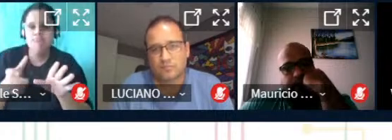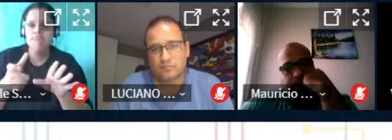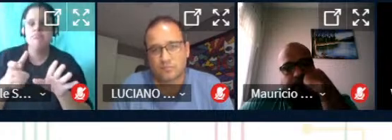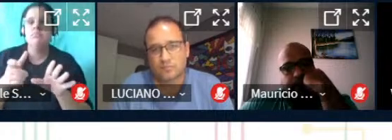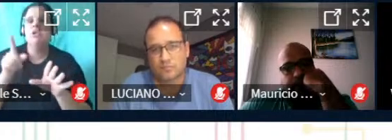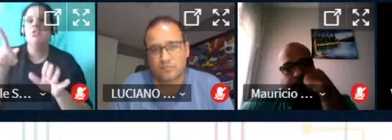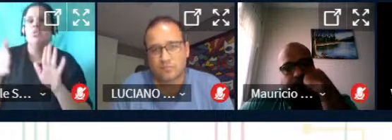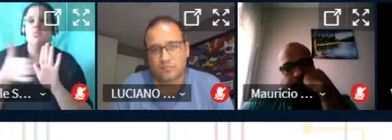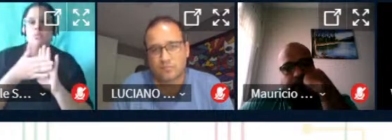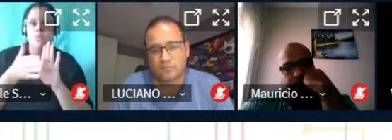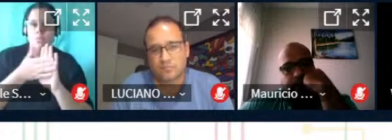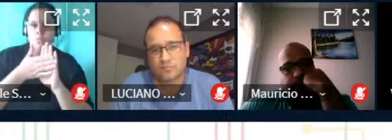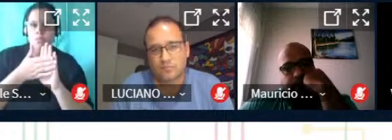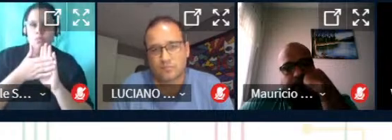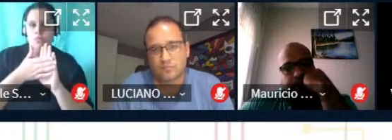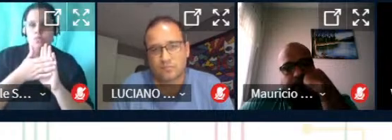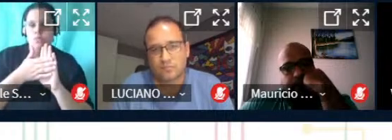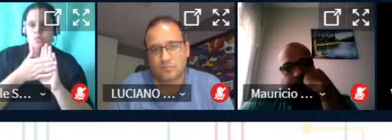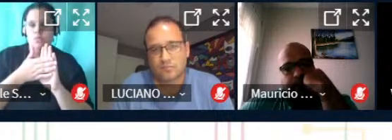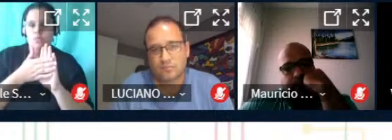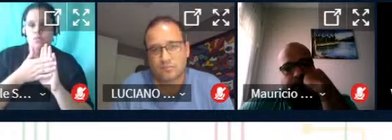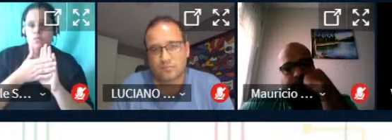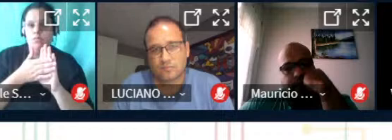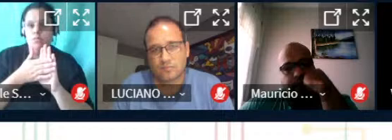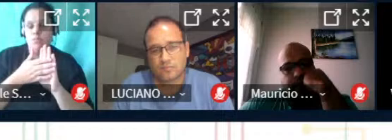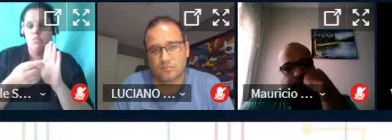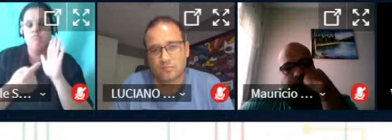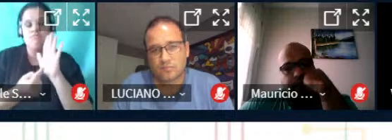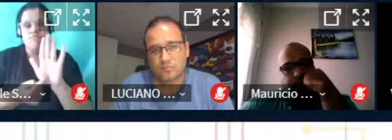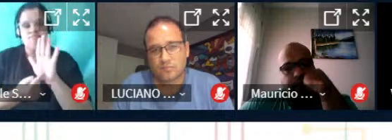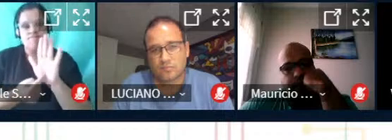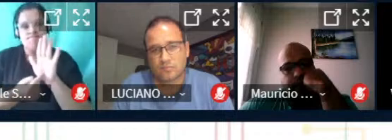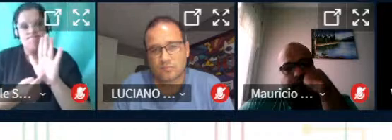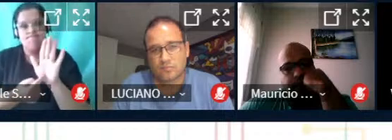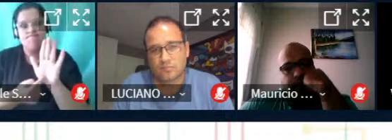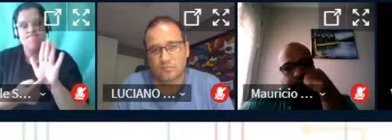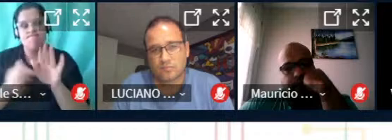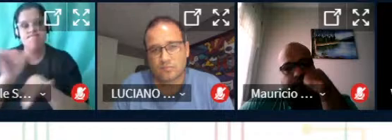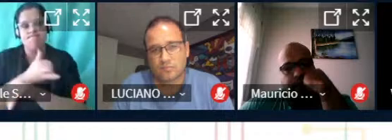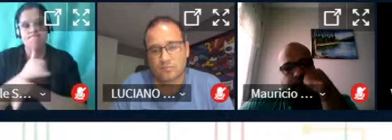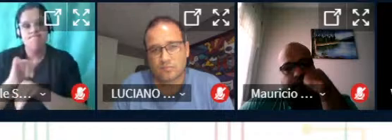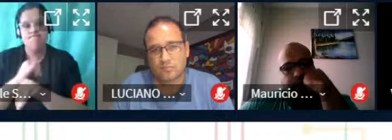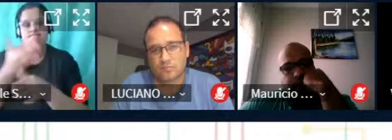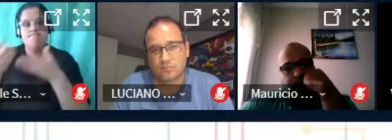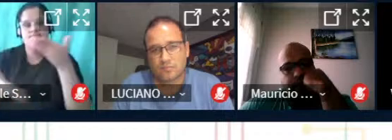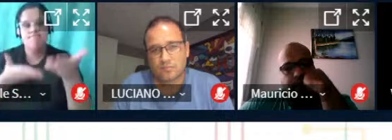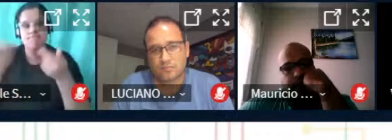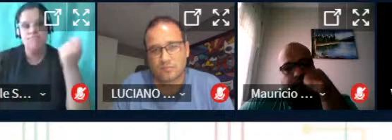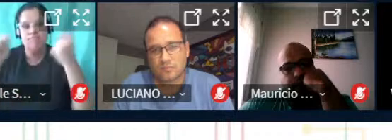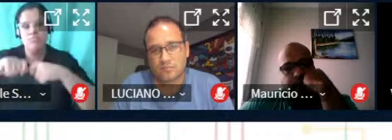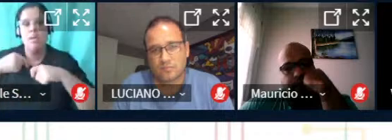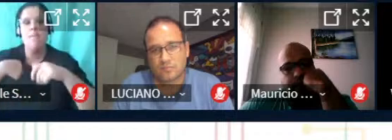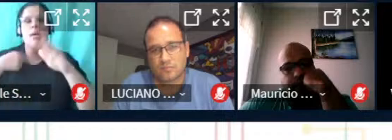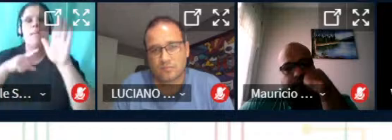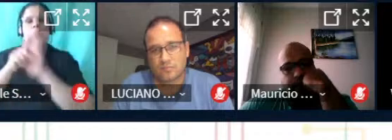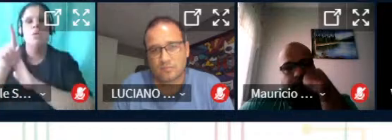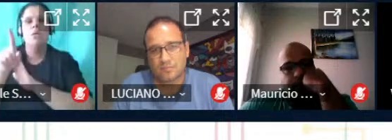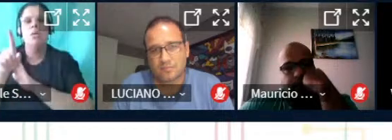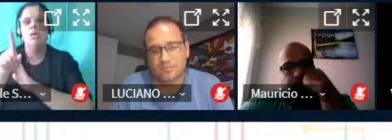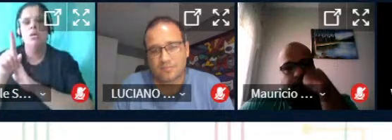proposta justamente de trazer algum recurso que atende mais essa necessidade a minha pergunta é a seguinte